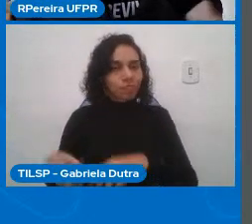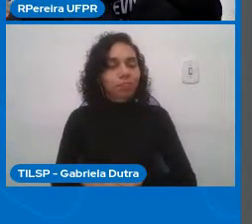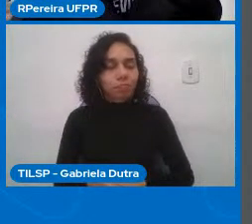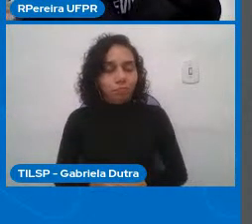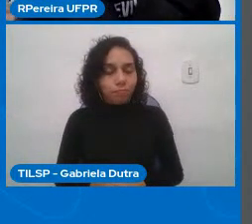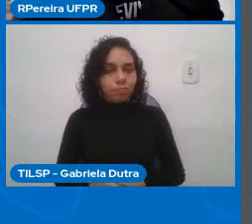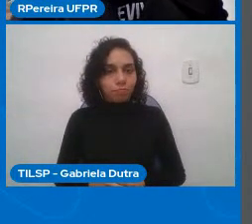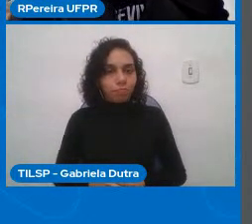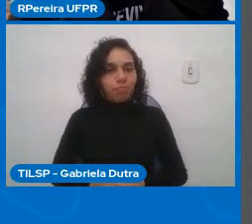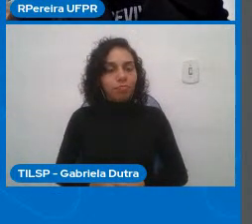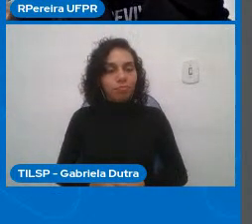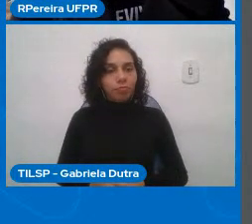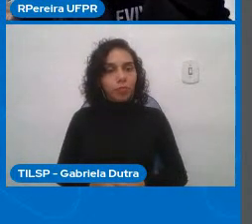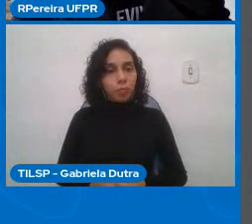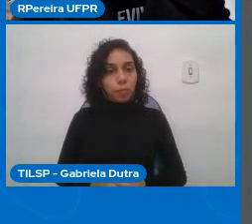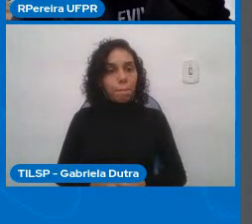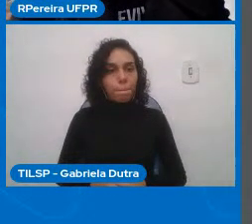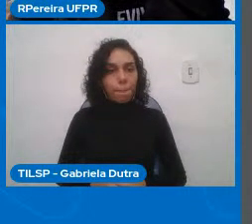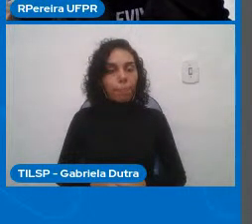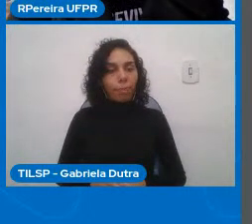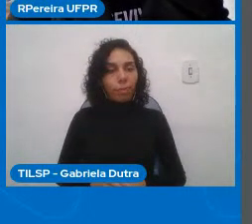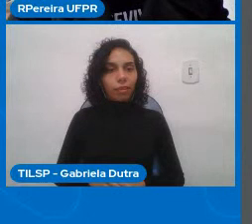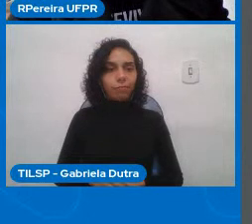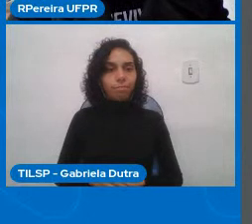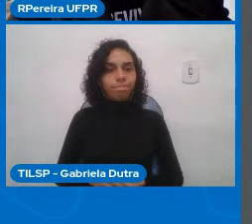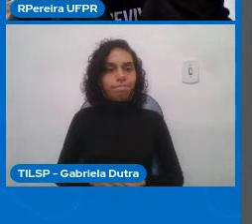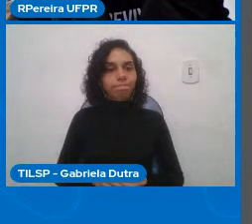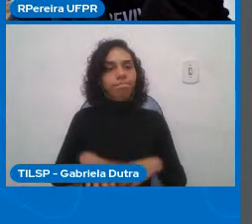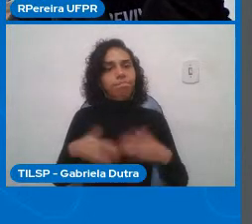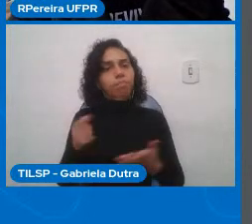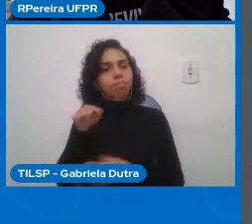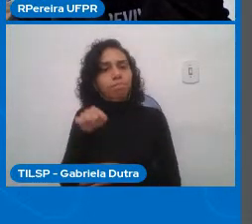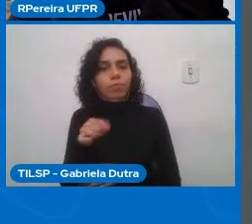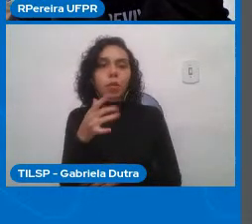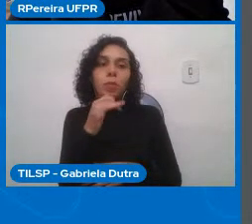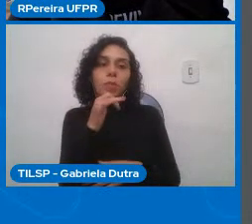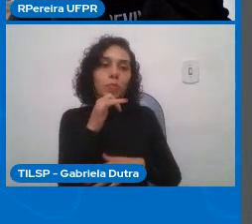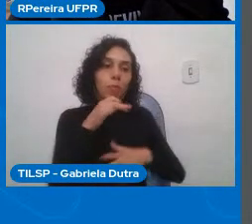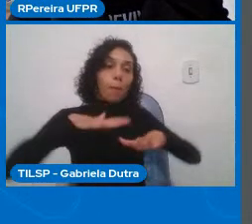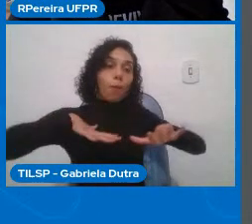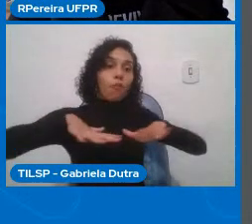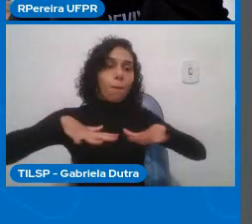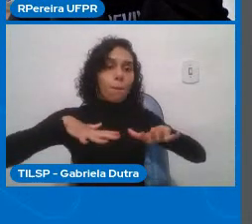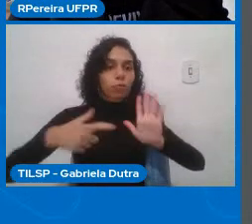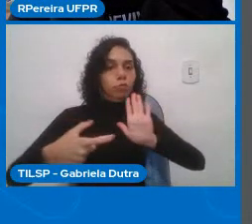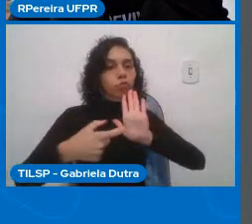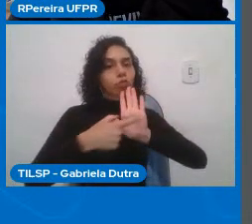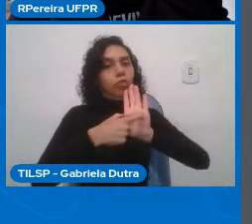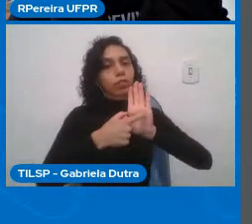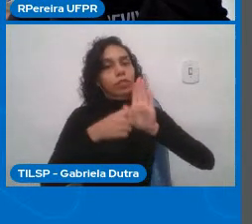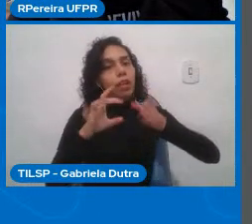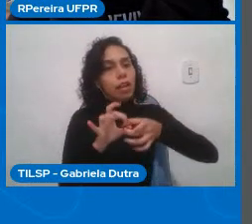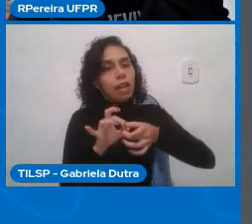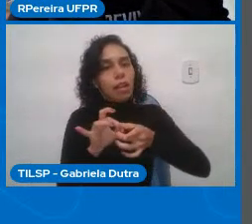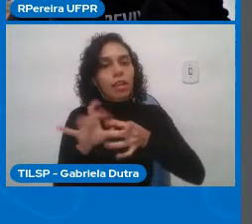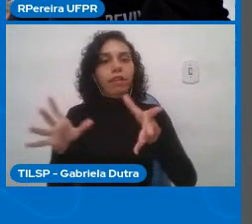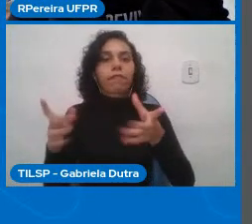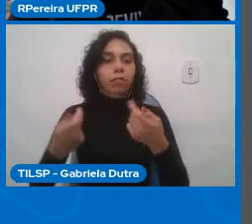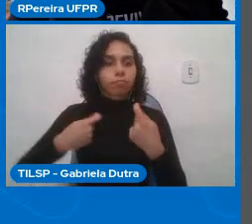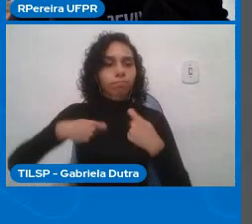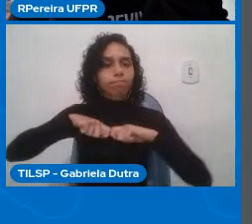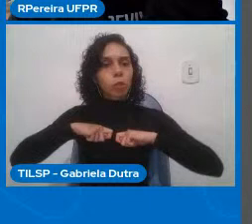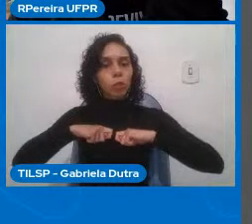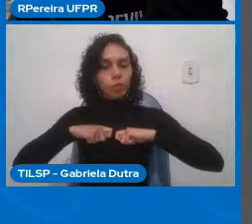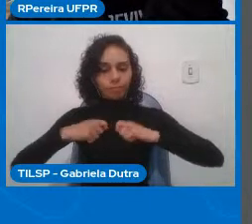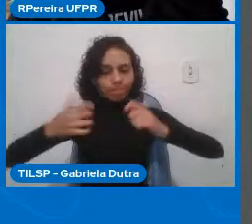então do mesmo modo que esse movimento do software livre trouxe muita inspiração numa época ainda